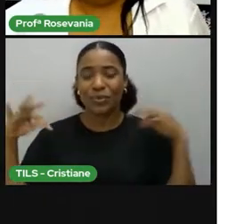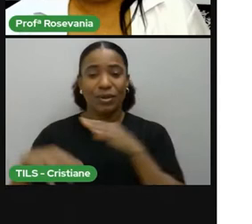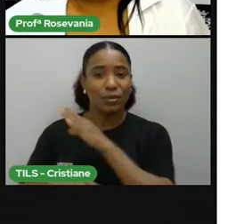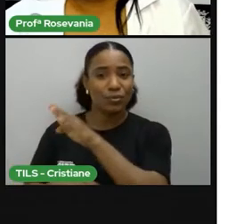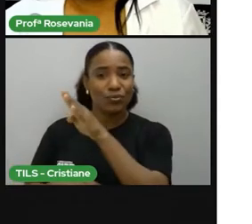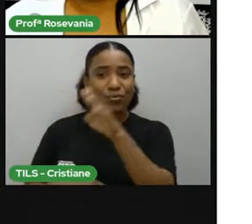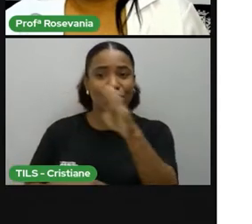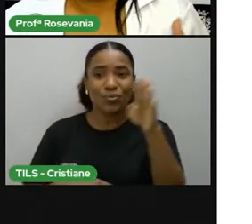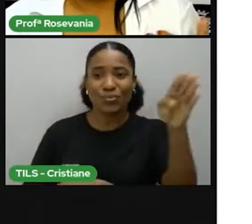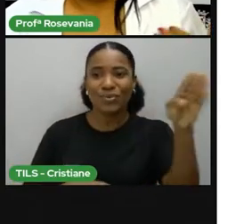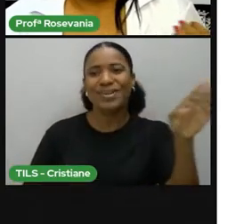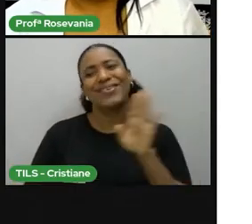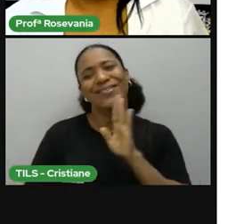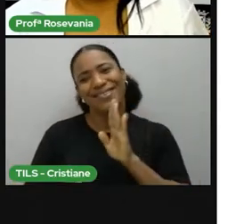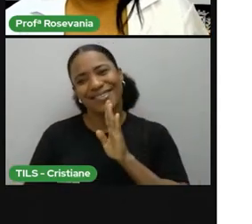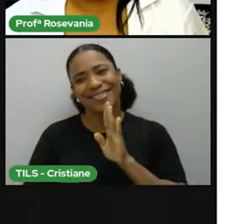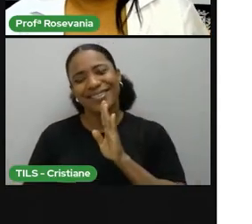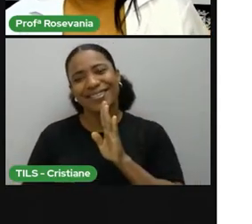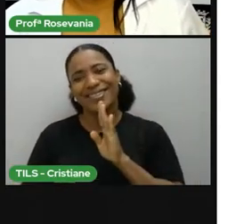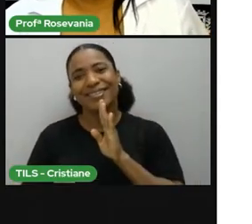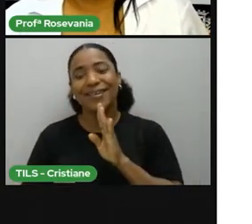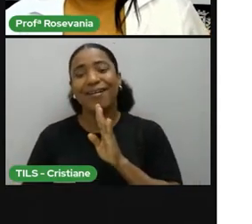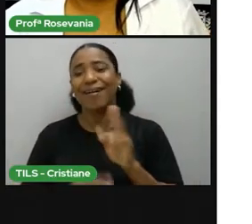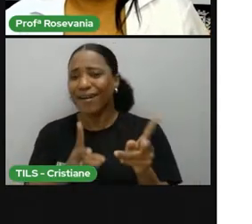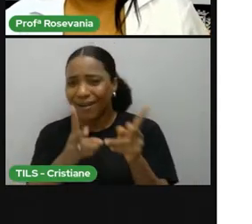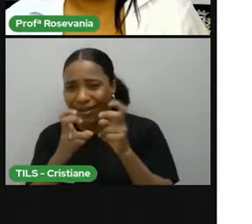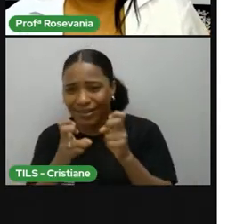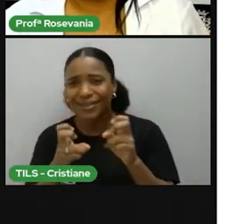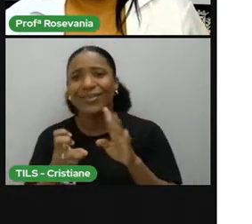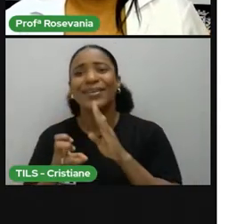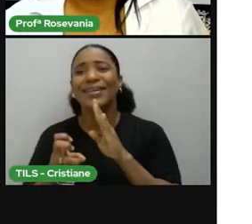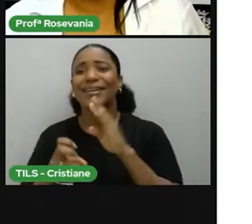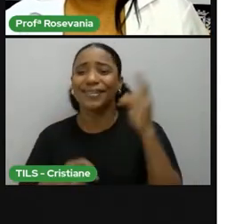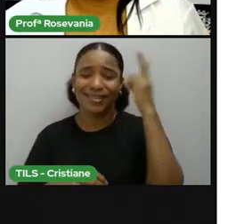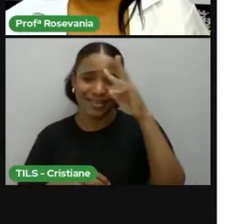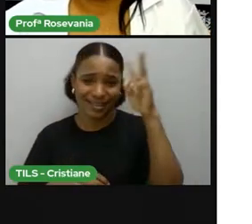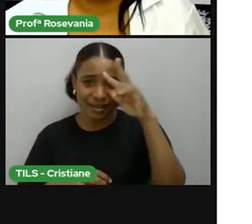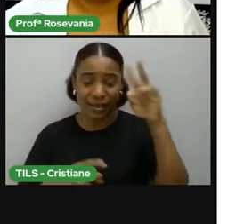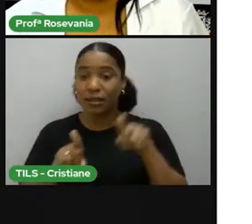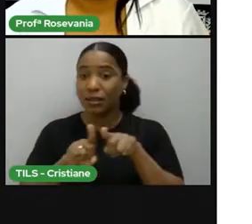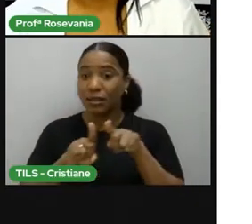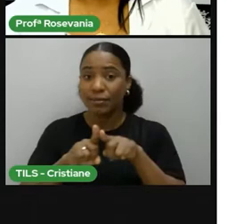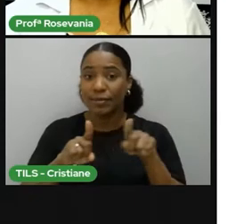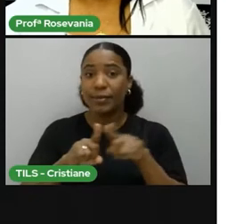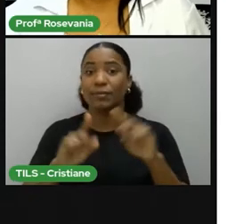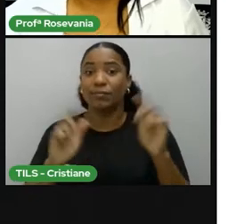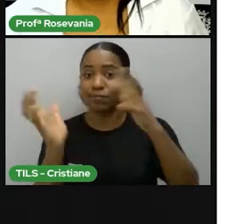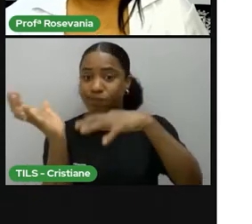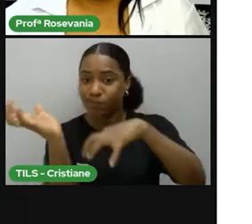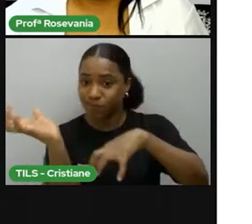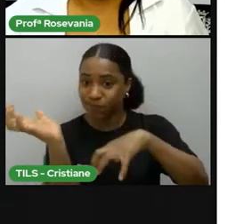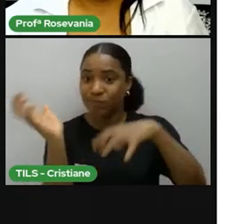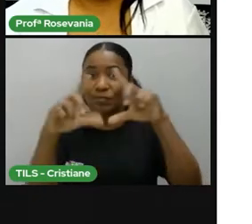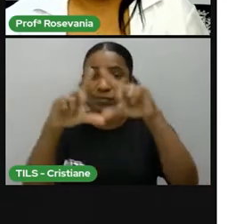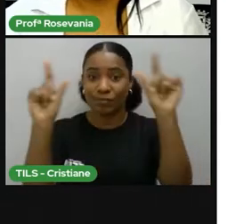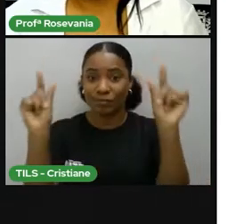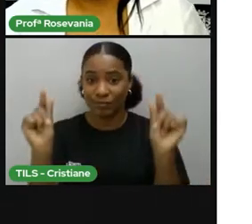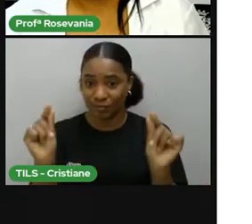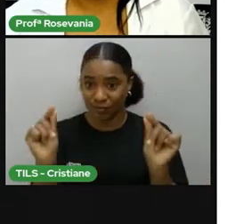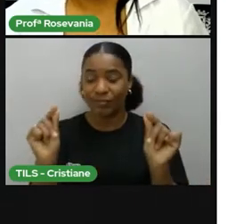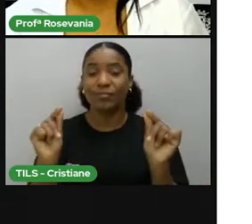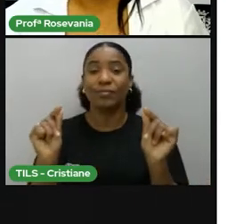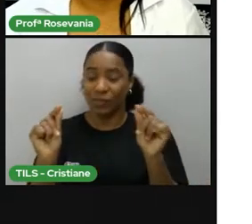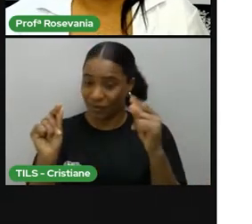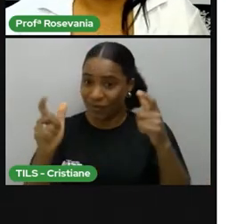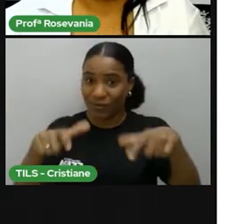acabam, né, identificando. A gente tem aqui também, né, esse prédio de Brasília, que é onde ficam, né, os